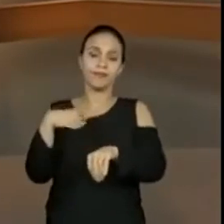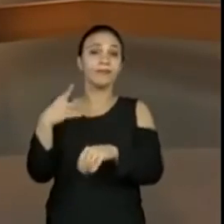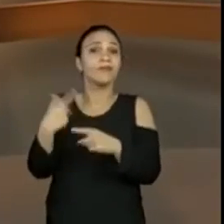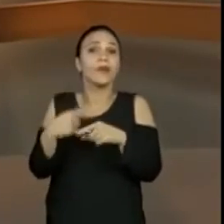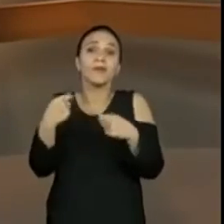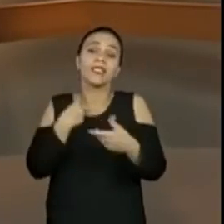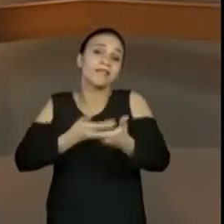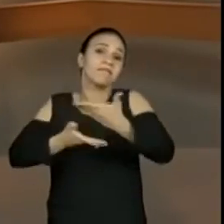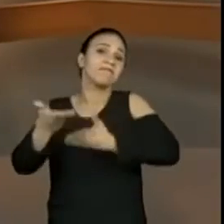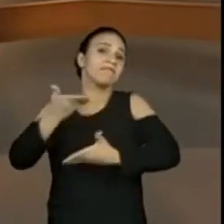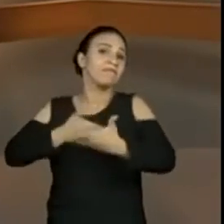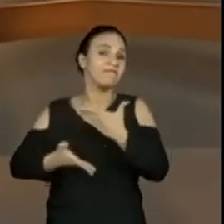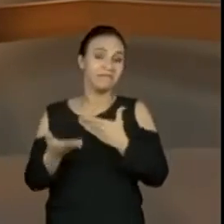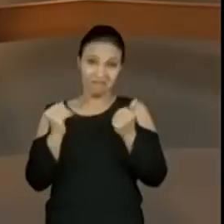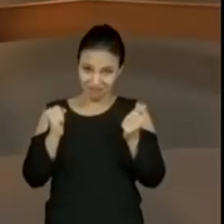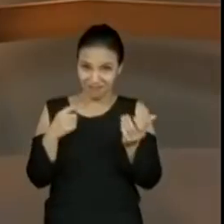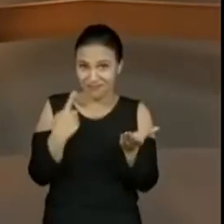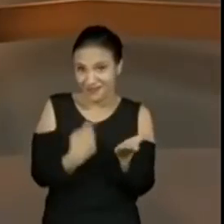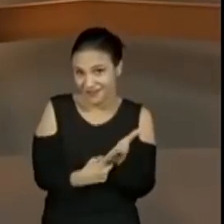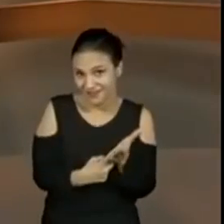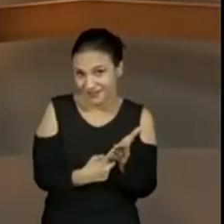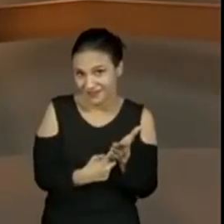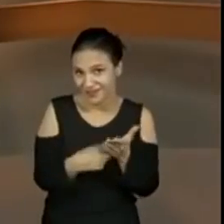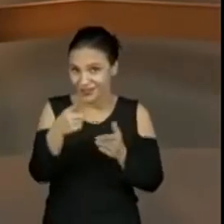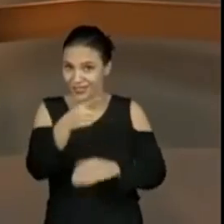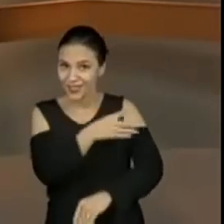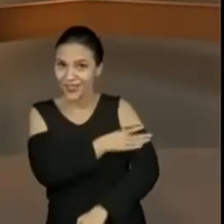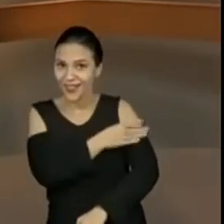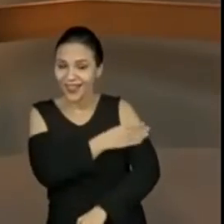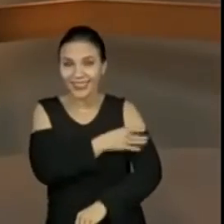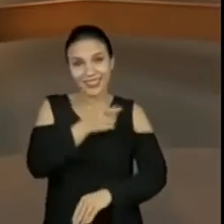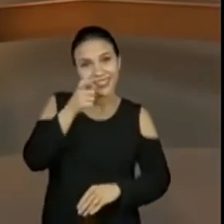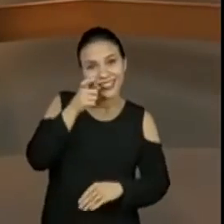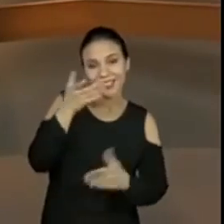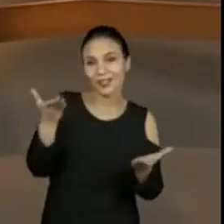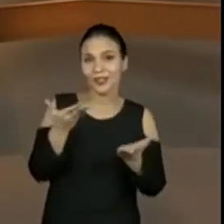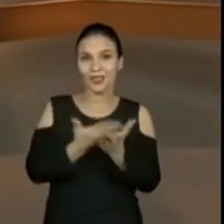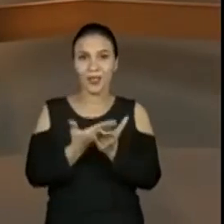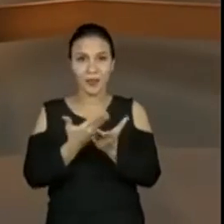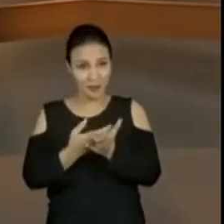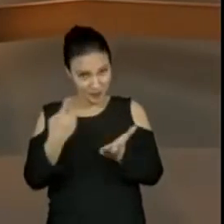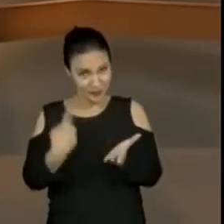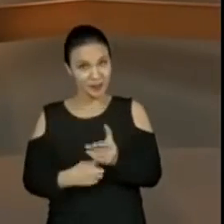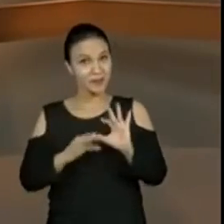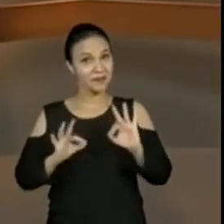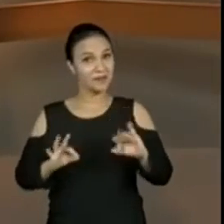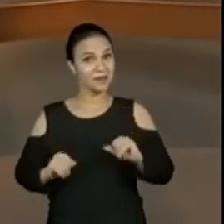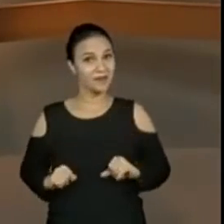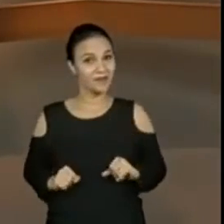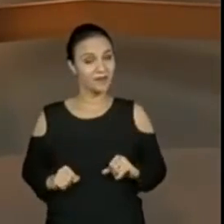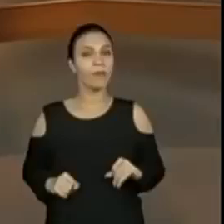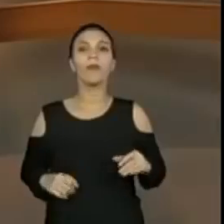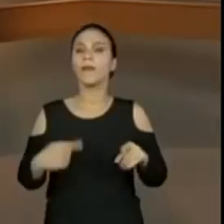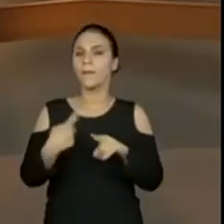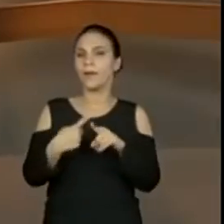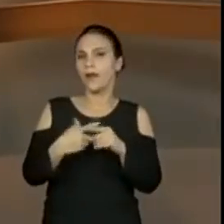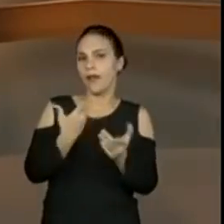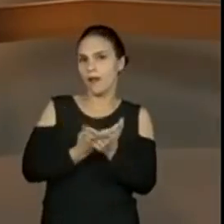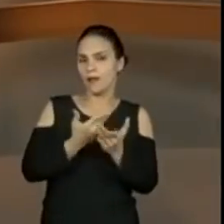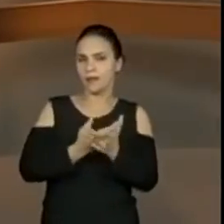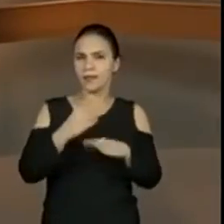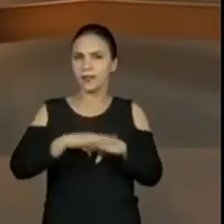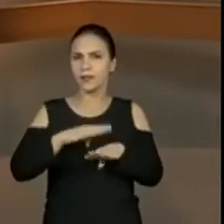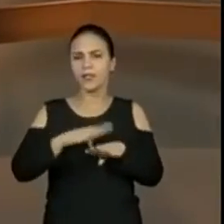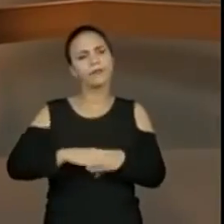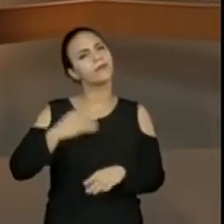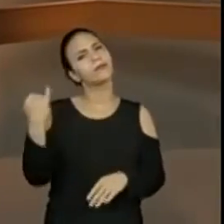Posso contar com vocês, vocês aí do quarto ano que estão assistindo a nossa aula de hoje? Lembrando que para as aulas de matemática é